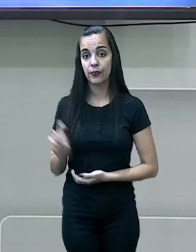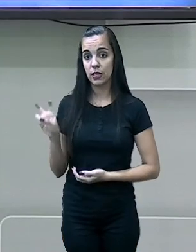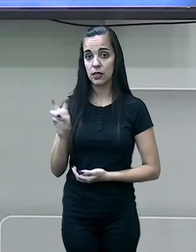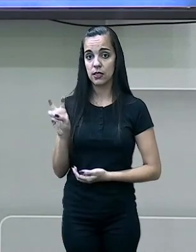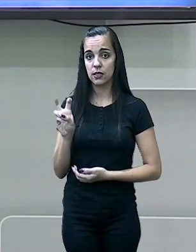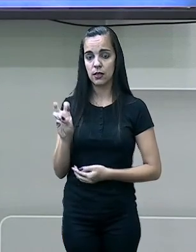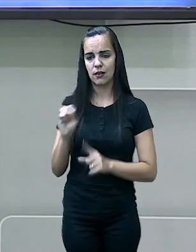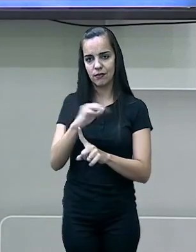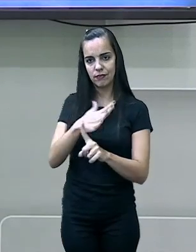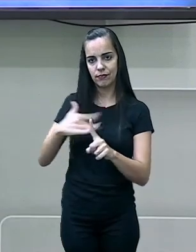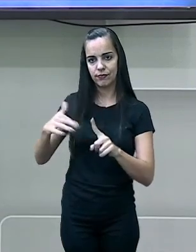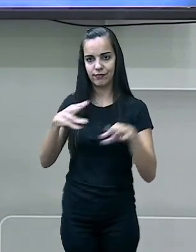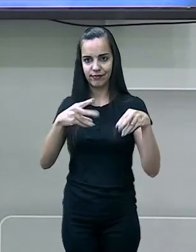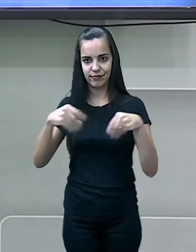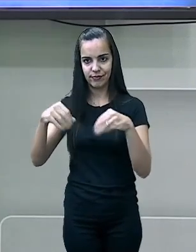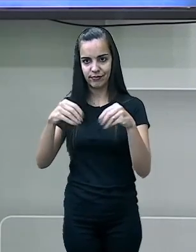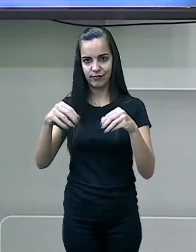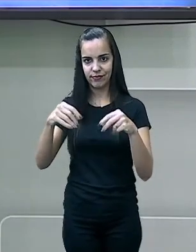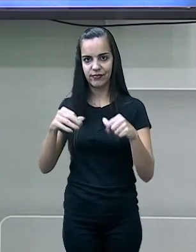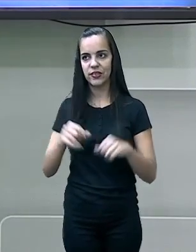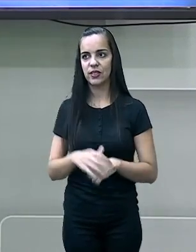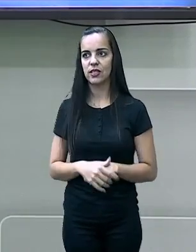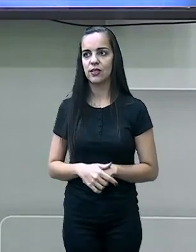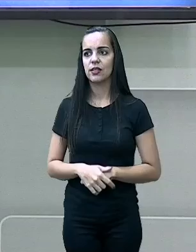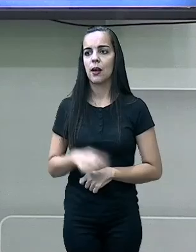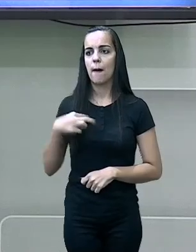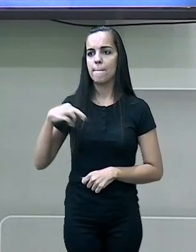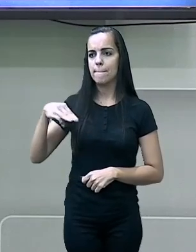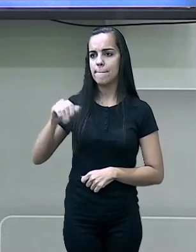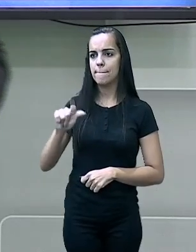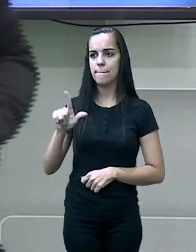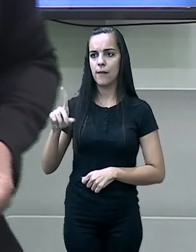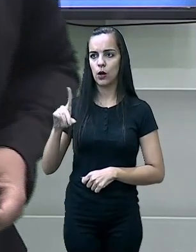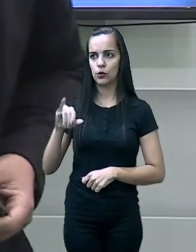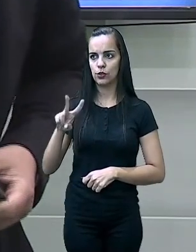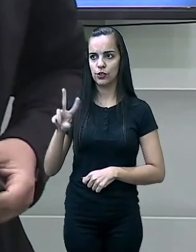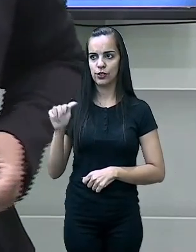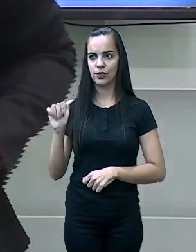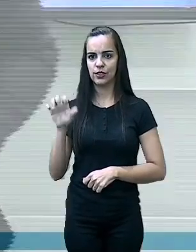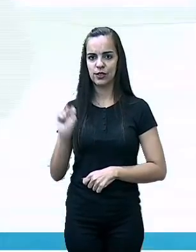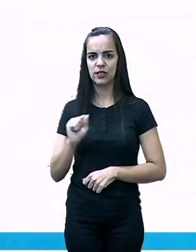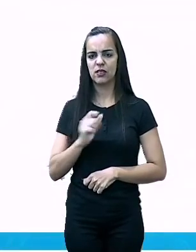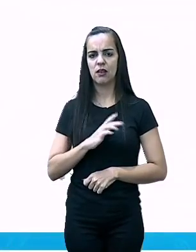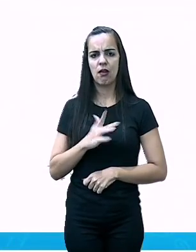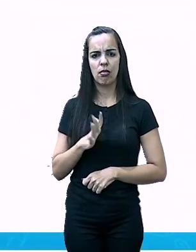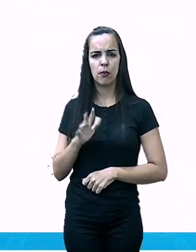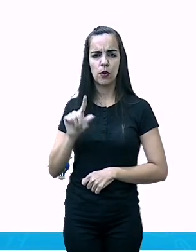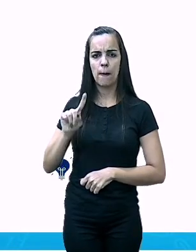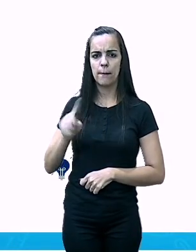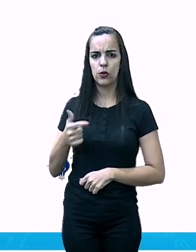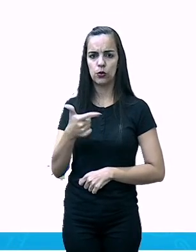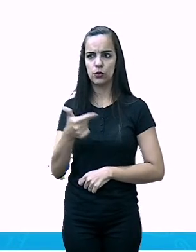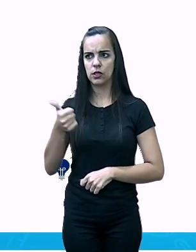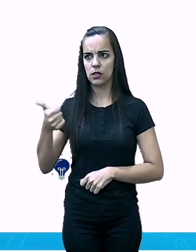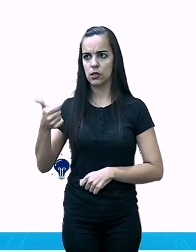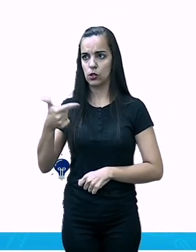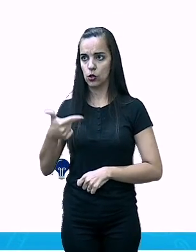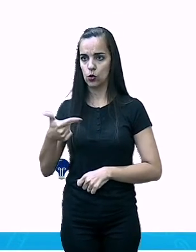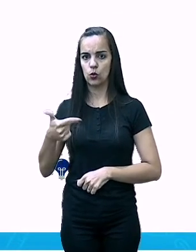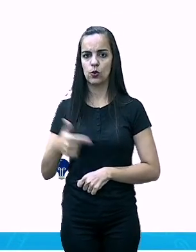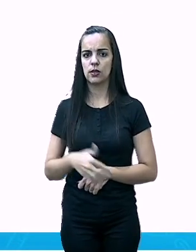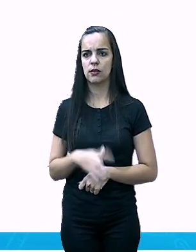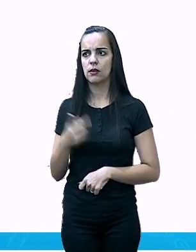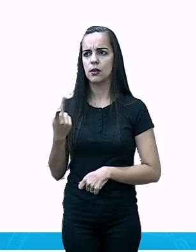Maldivas, 1.200 habitantes por quilômetro quadrado. É interessante